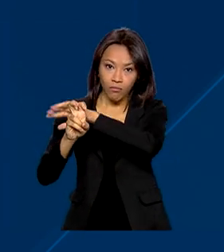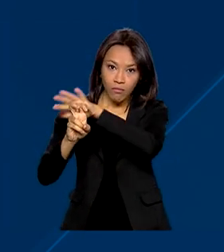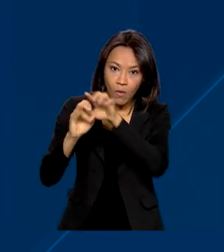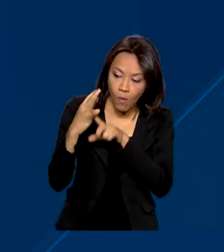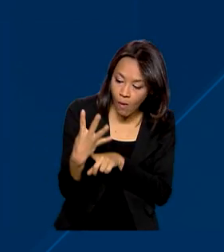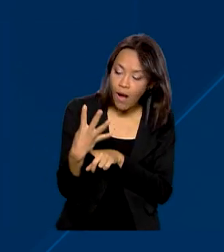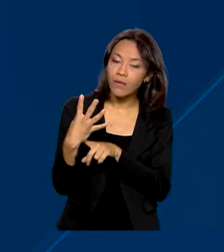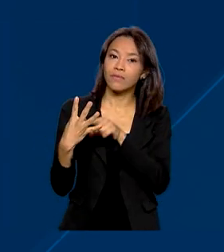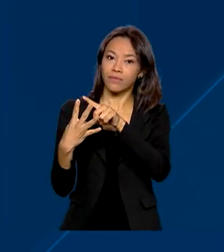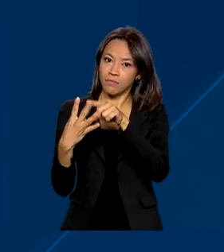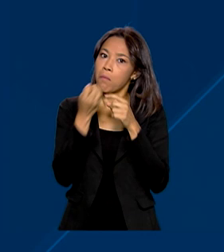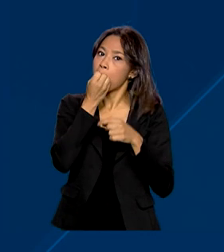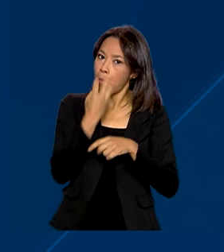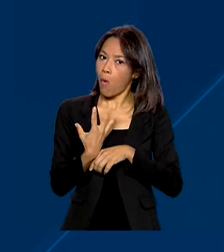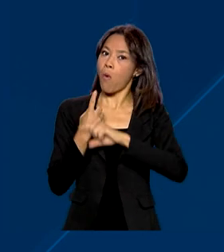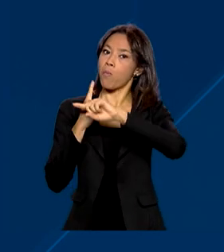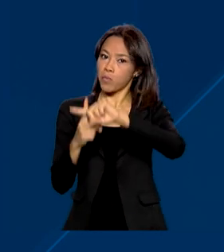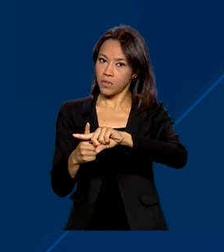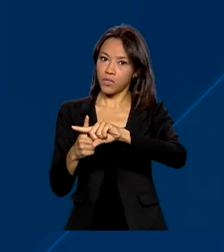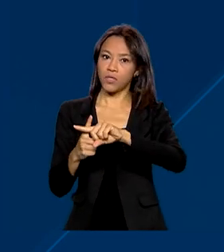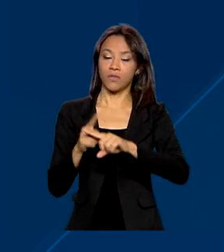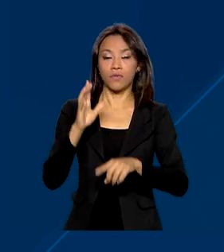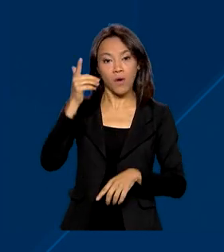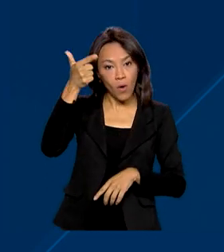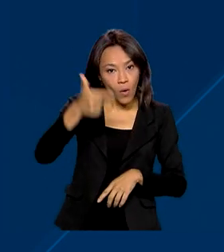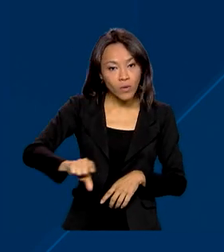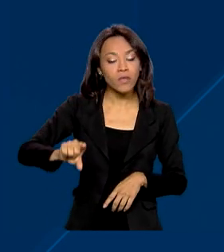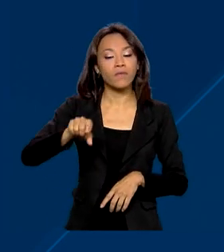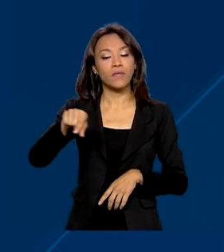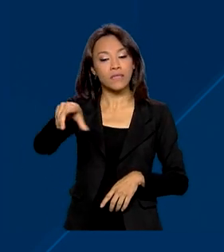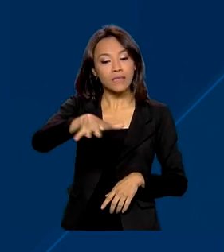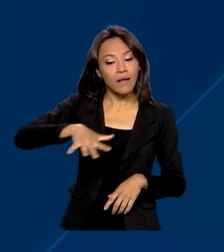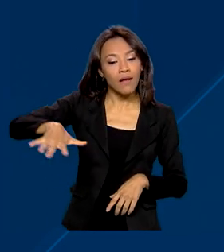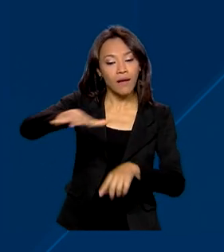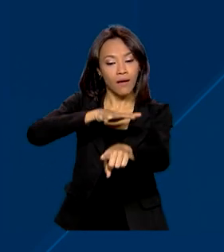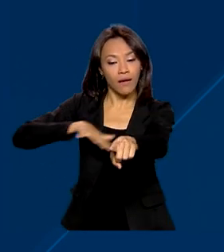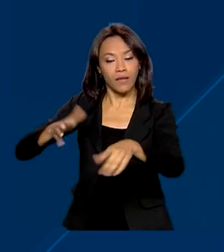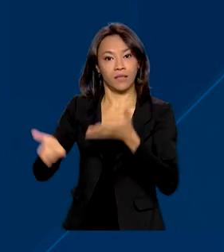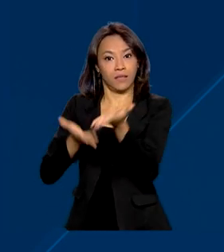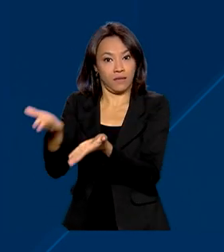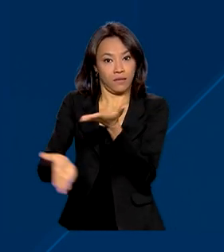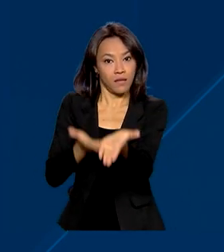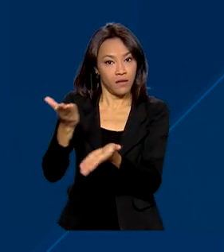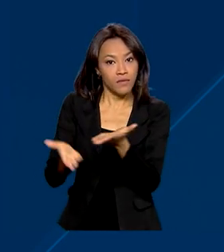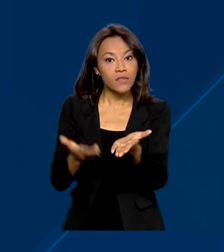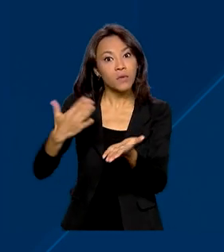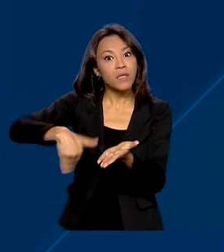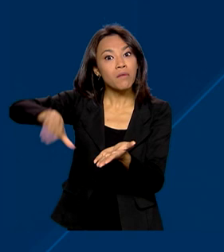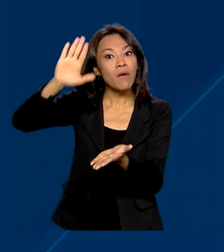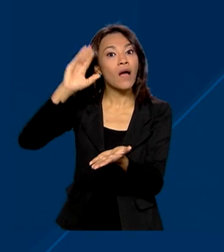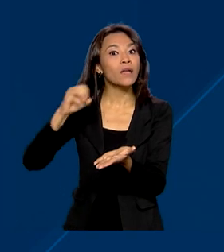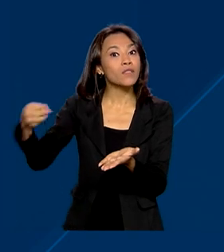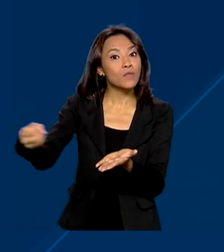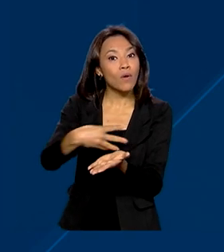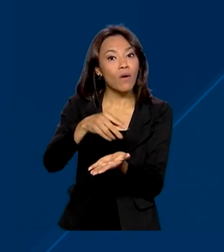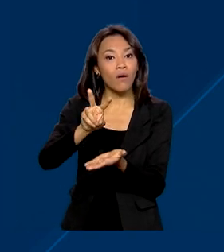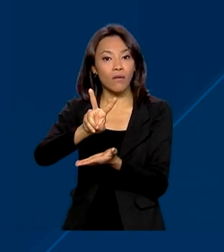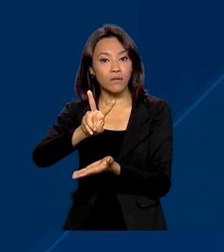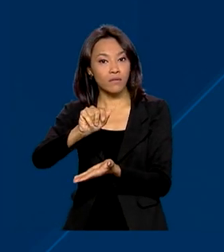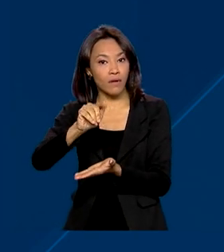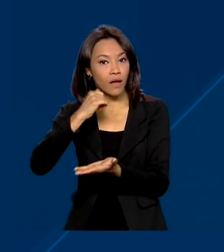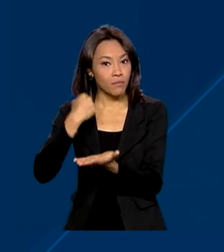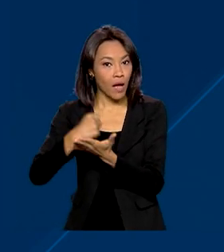tiveram saldo positivo. Mais uma vez, o setor de serviços foi o que mais teve novas vagas de